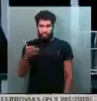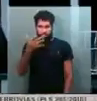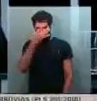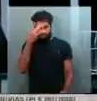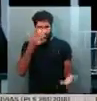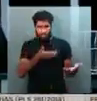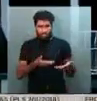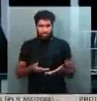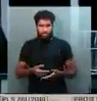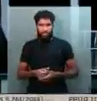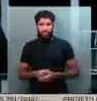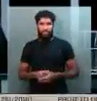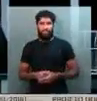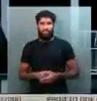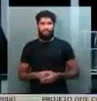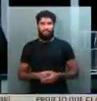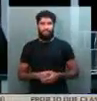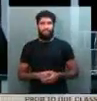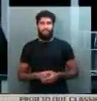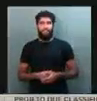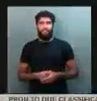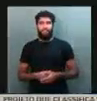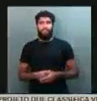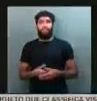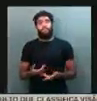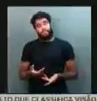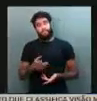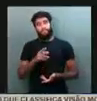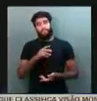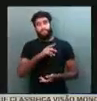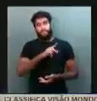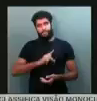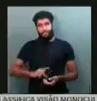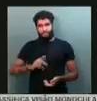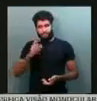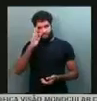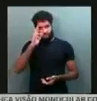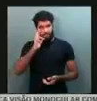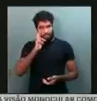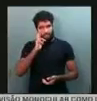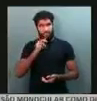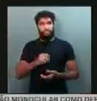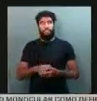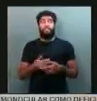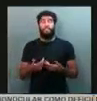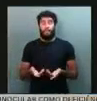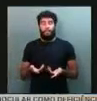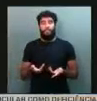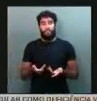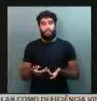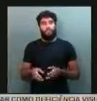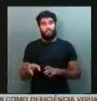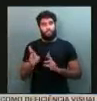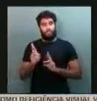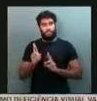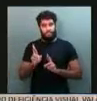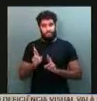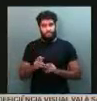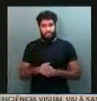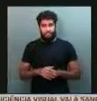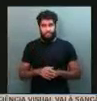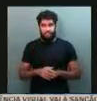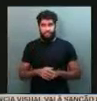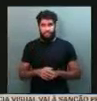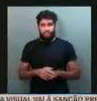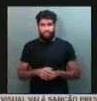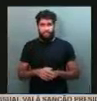Pois não, presidente Rodrigo Pacheco. Inicialmente, espero que, da mesma forma